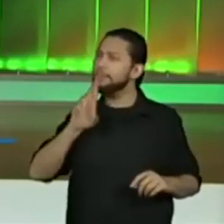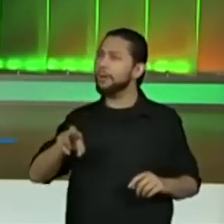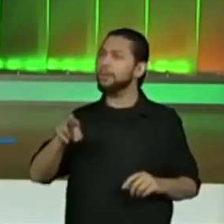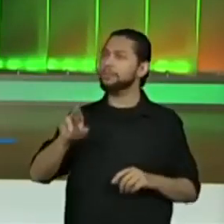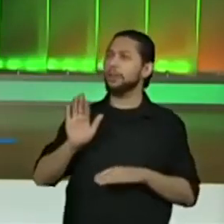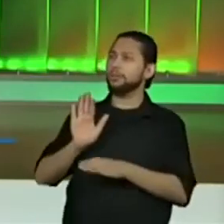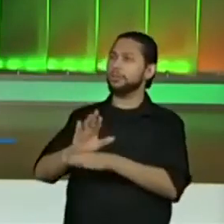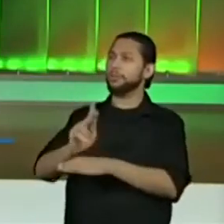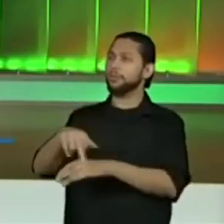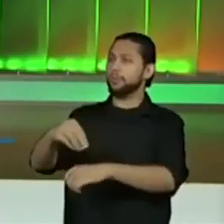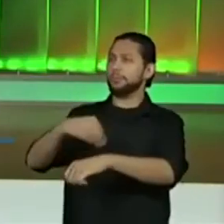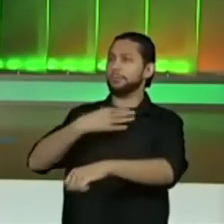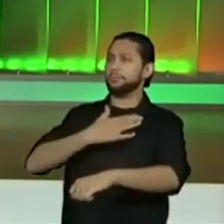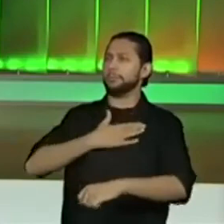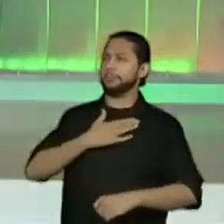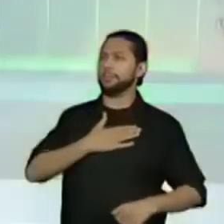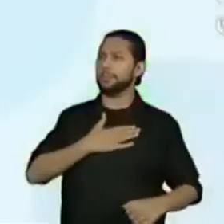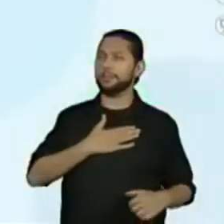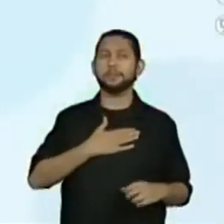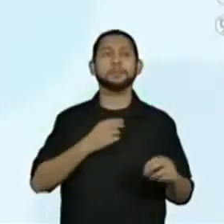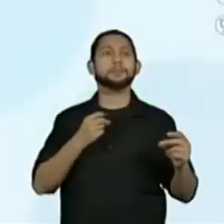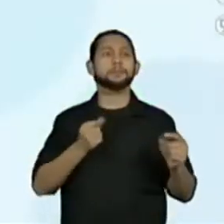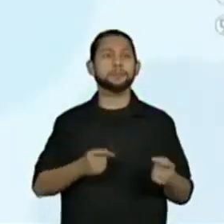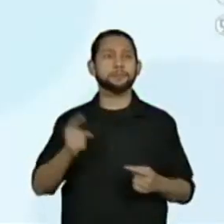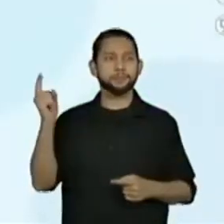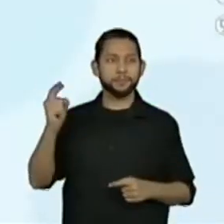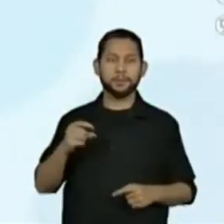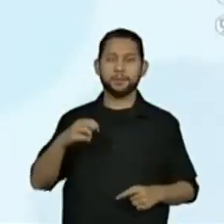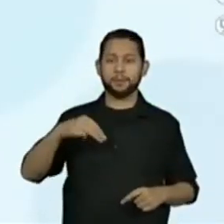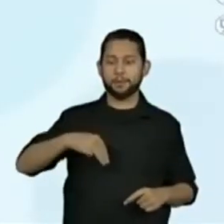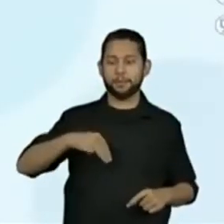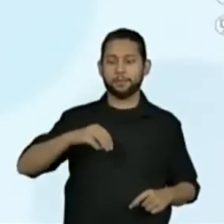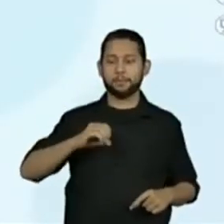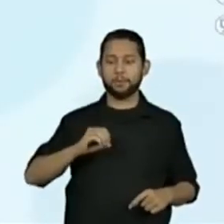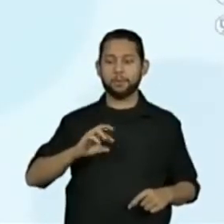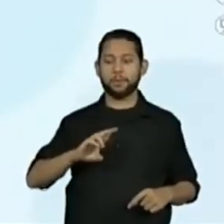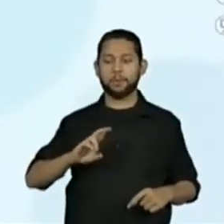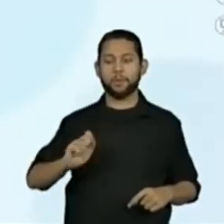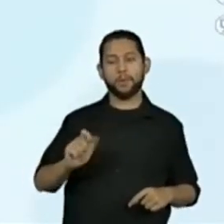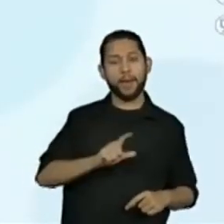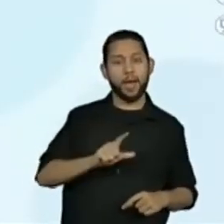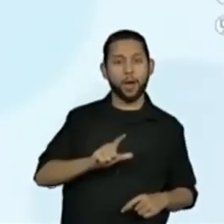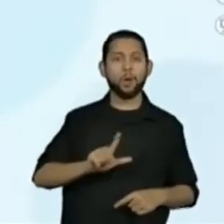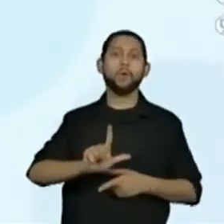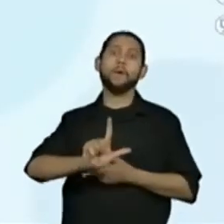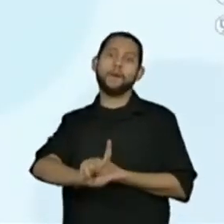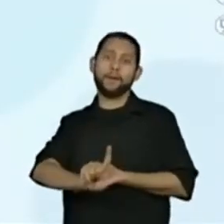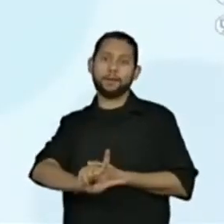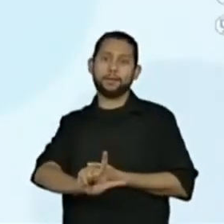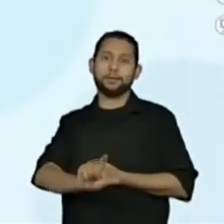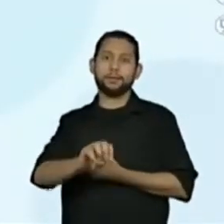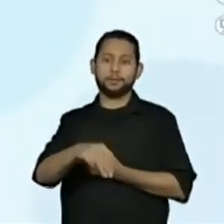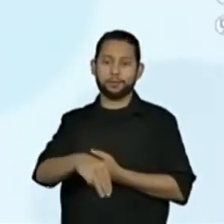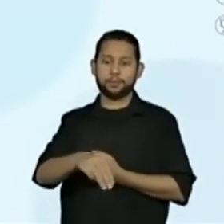mesmo. A moral. Então, a grafia correta é com L.